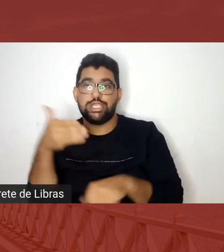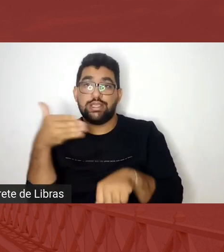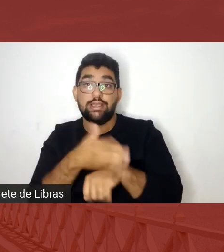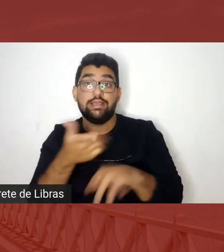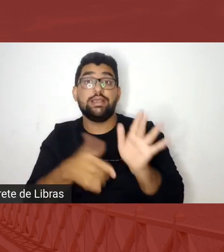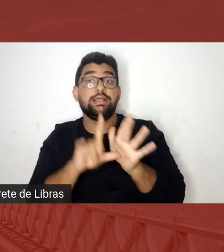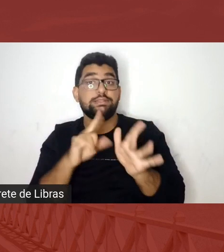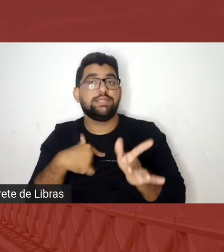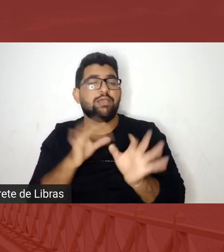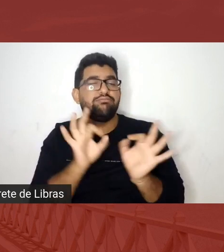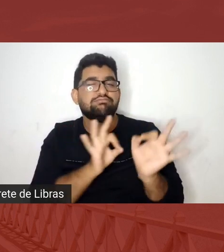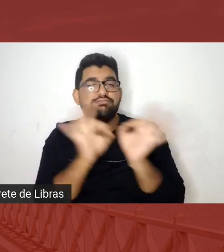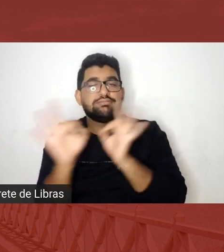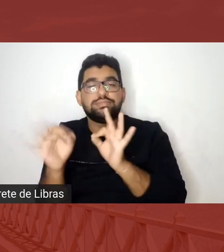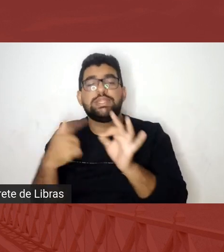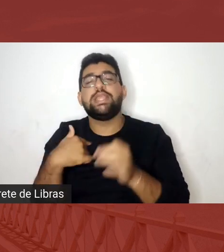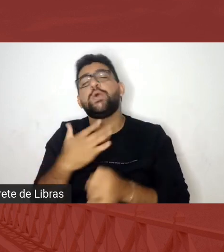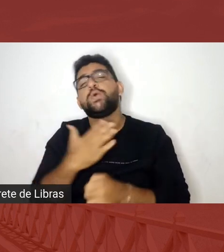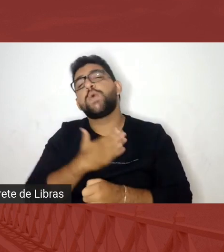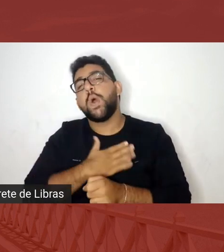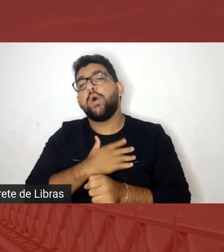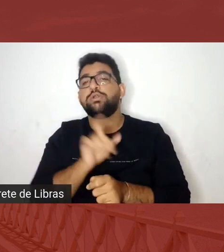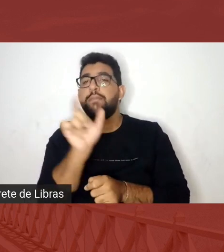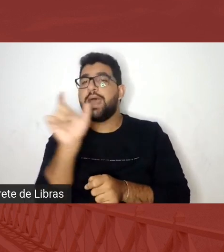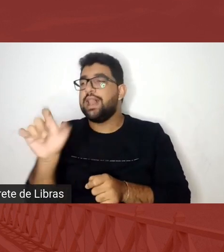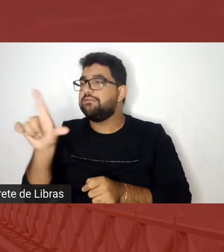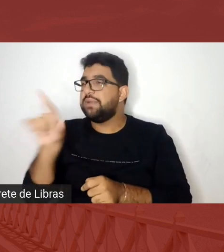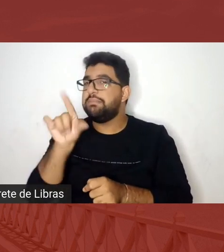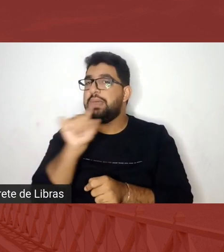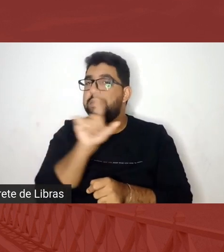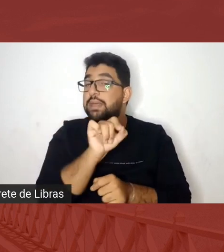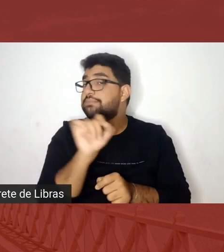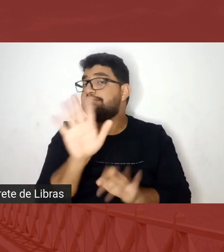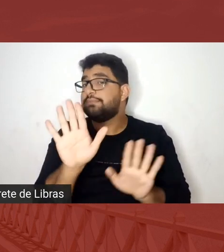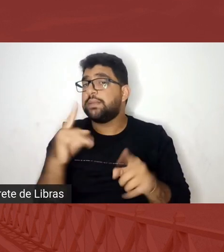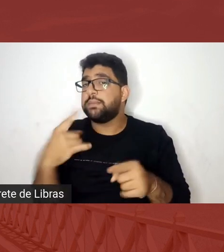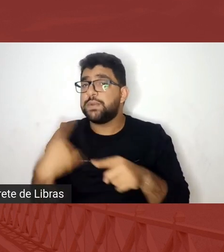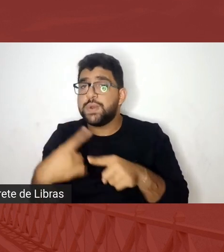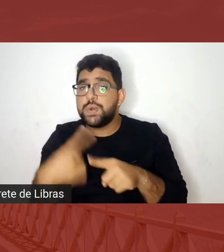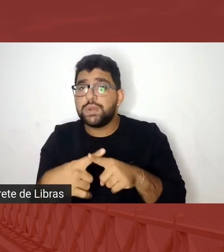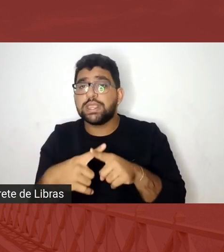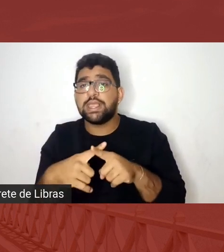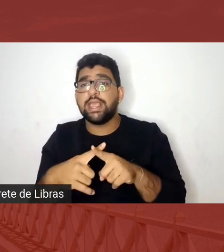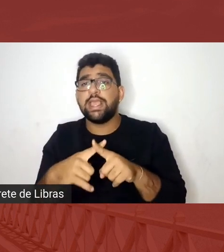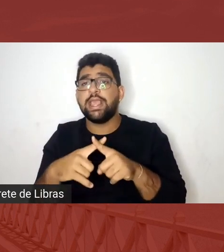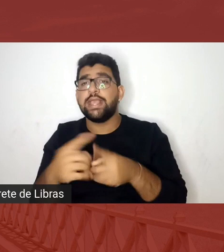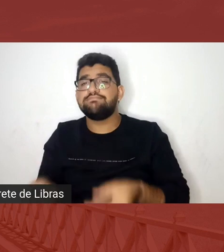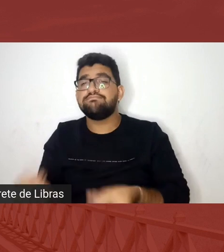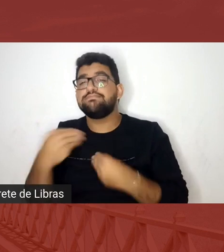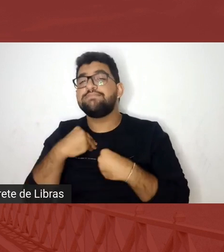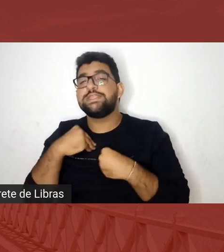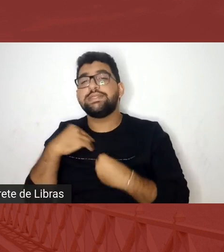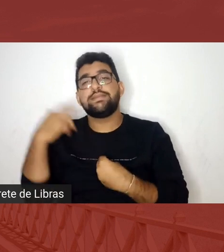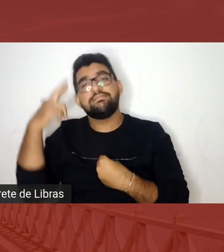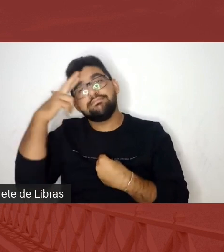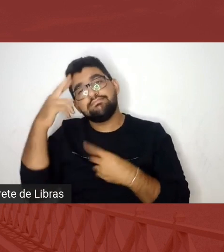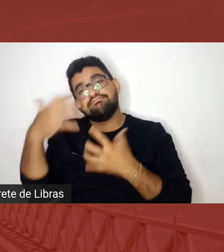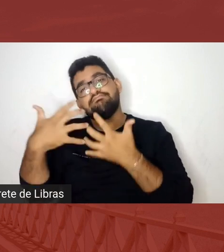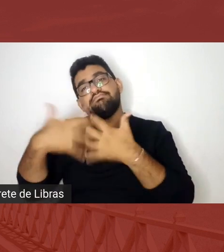da escolha das palavras porque ela nos convoca a pensar sobre que lugar